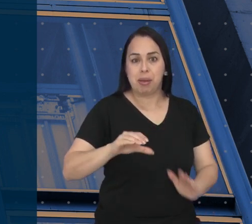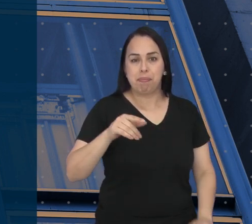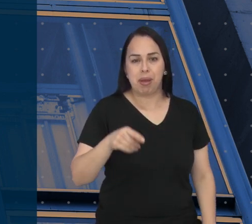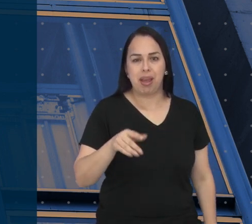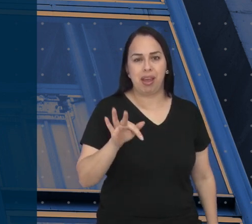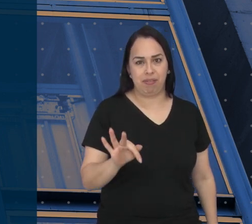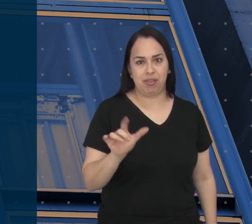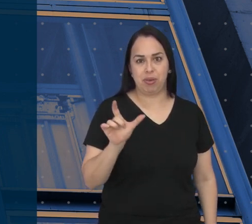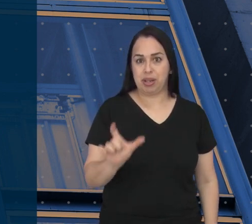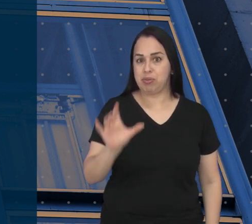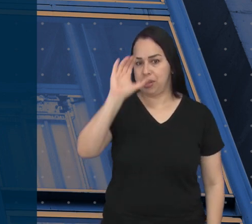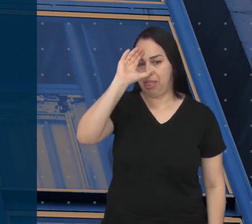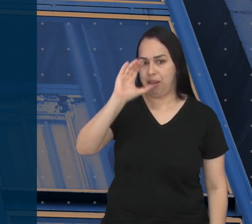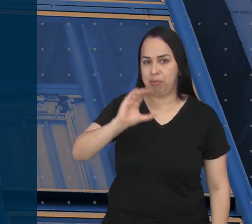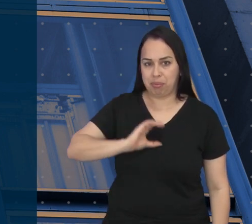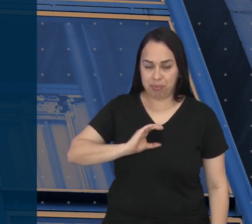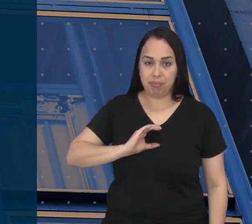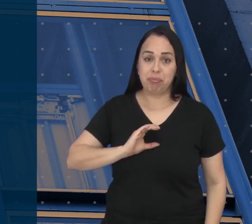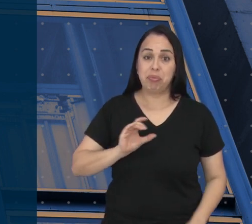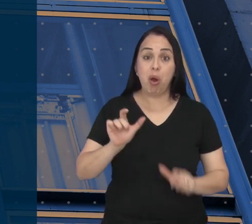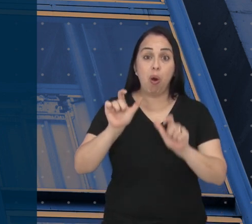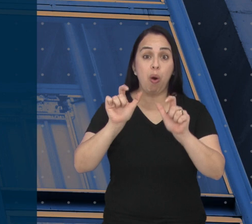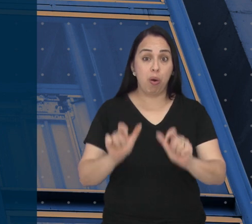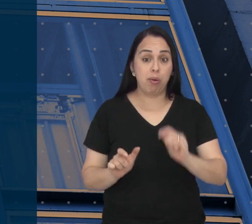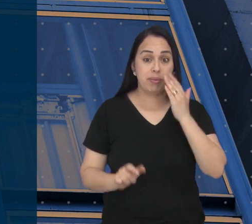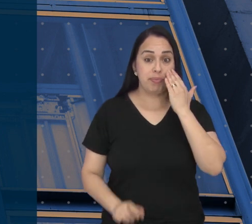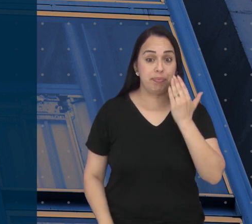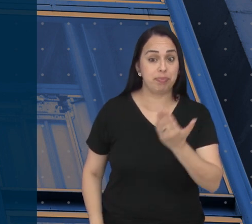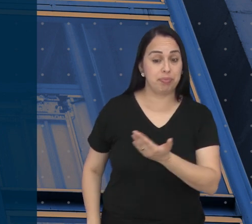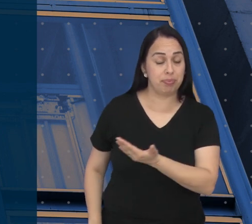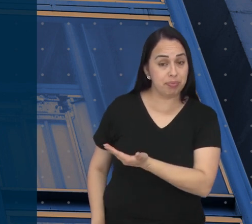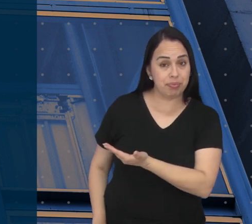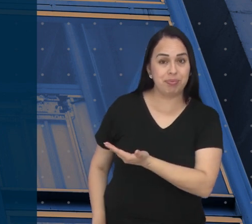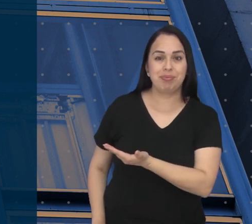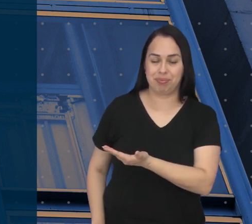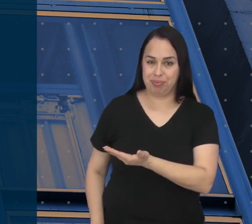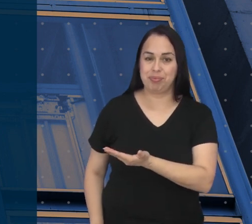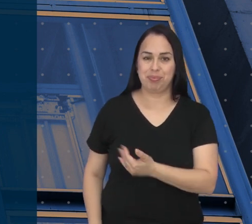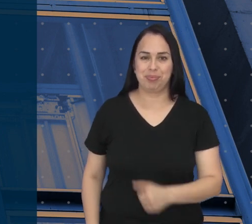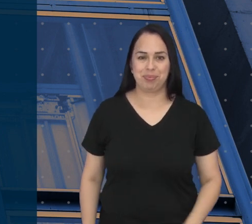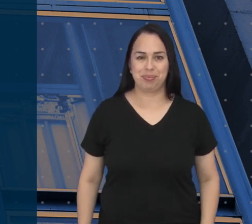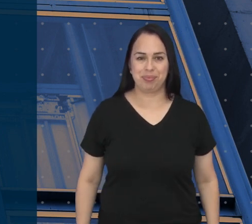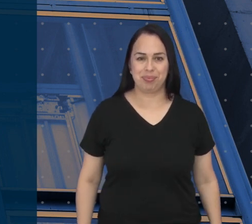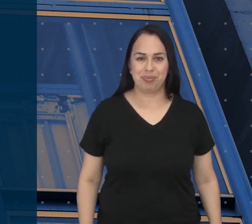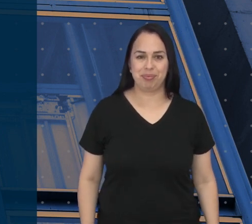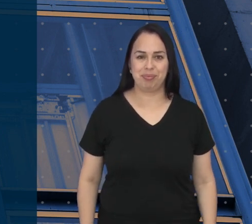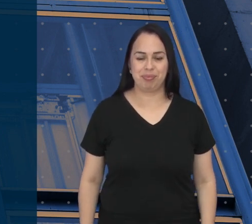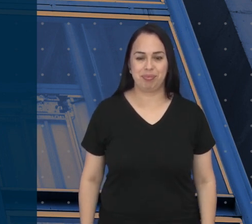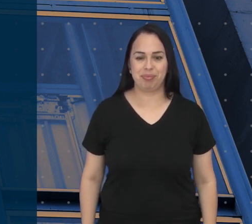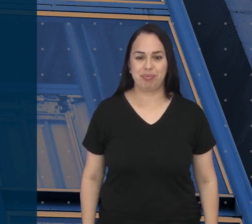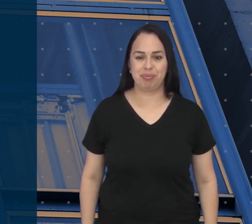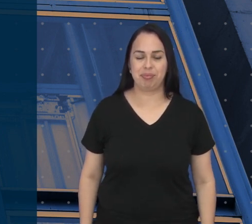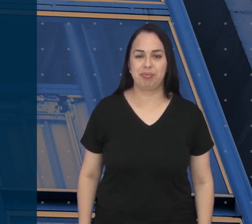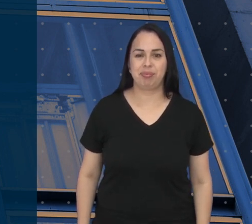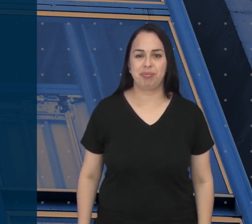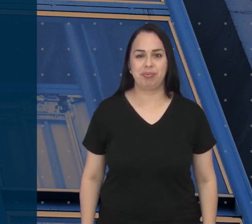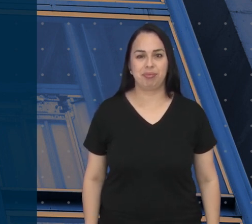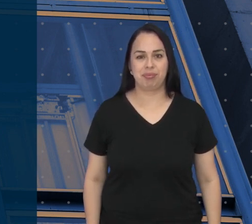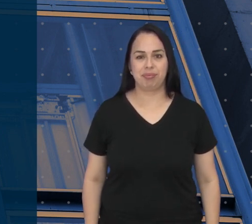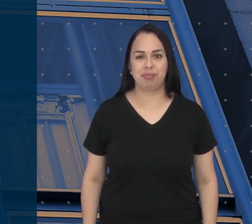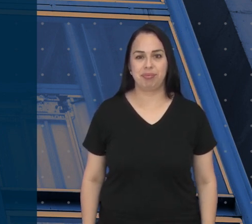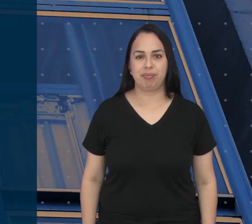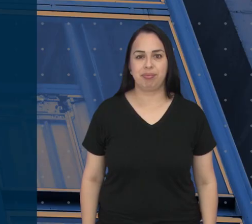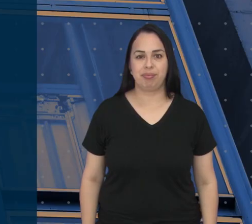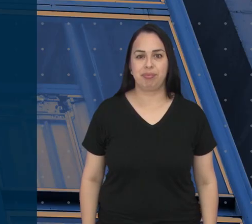CPF, carteira de trabalho e o cartão cidadão. O PAT fica na Praça Afonso Pena, número 175, no centro.